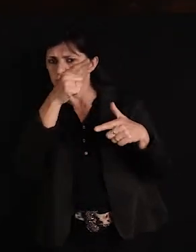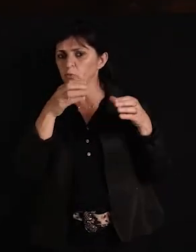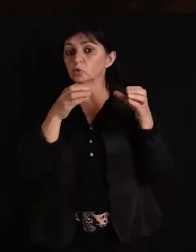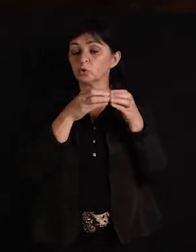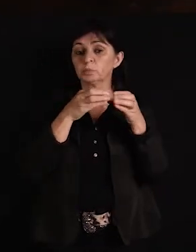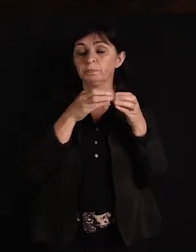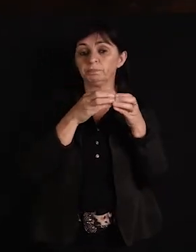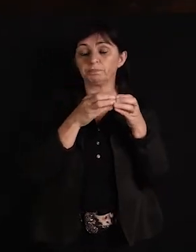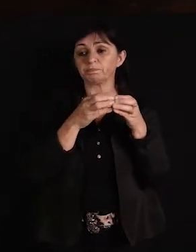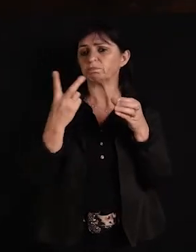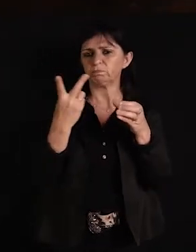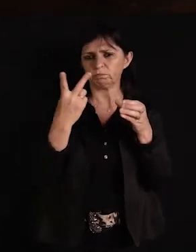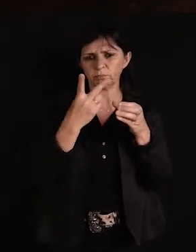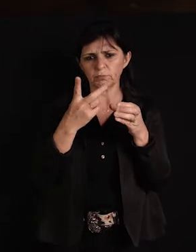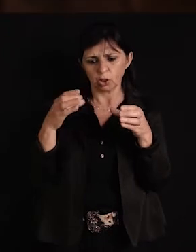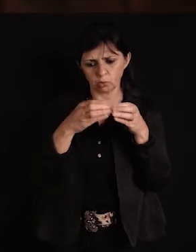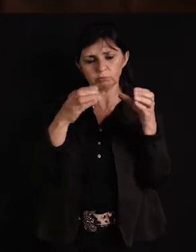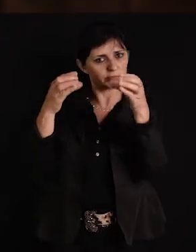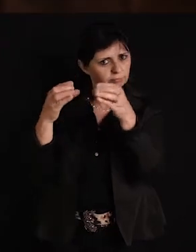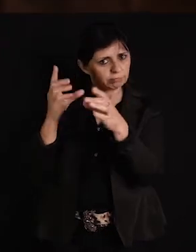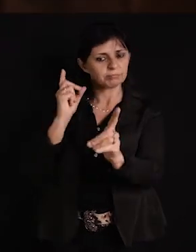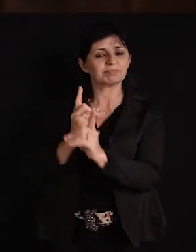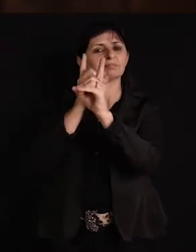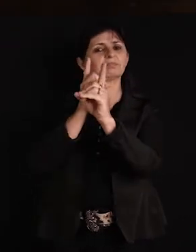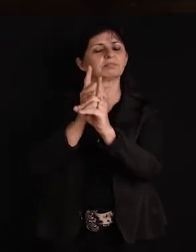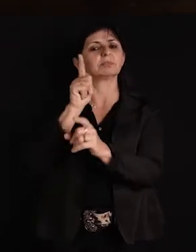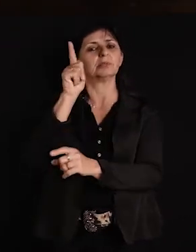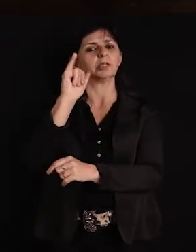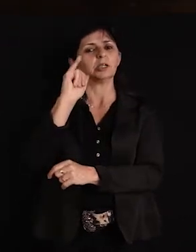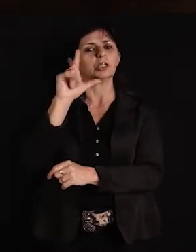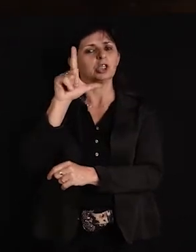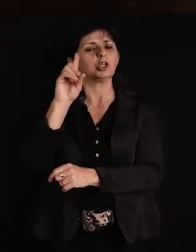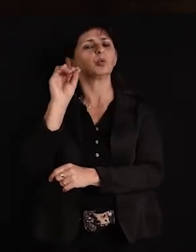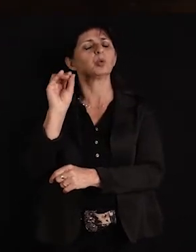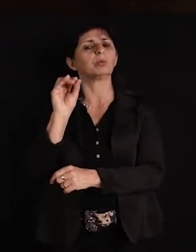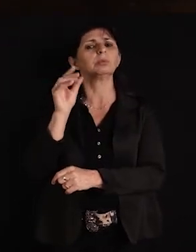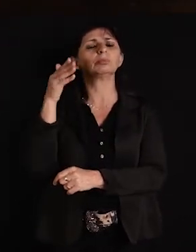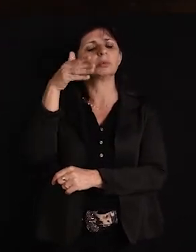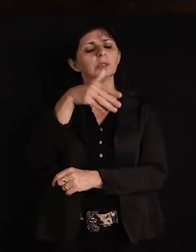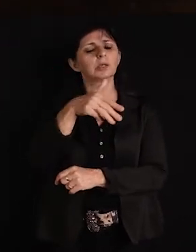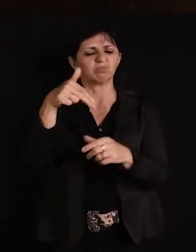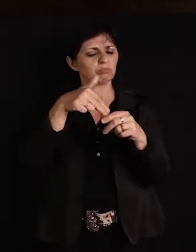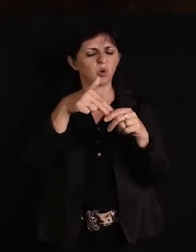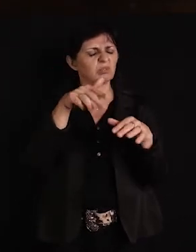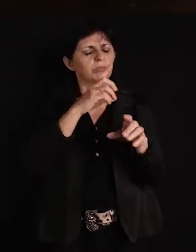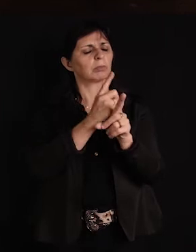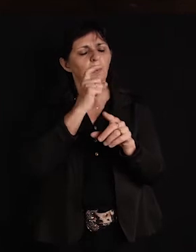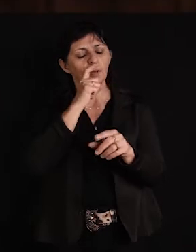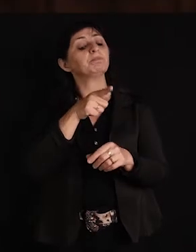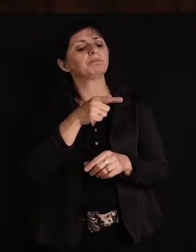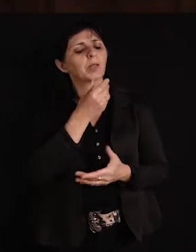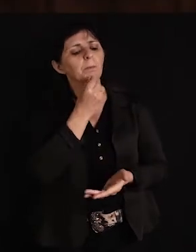encontraram na estrada, num posto de gasolina, inclusive. E o Gildo desceu e foi conversar com o meu pai e perguntou, e o guri, o está